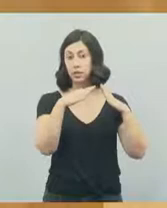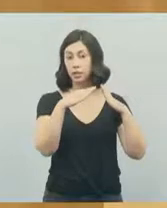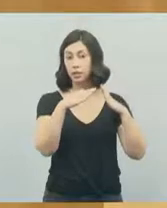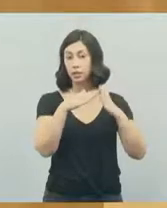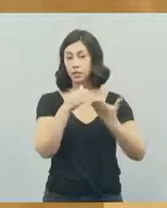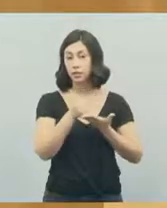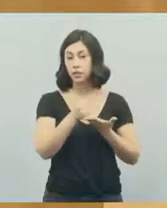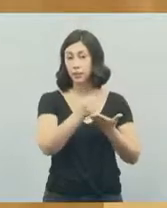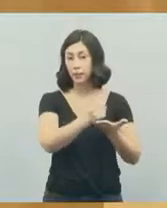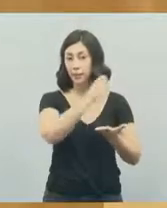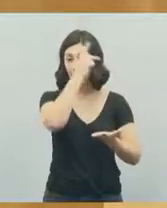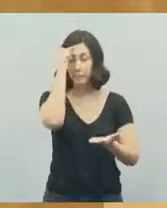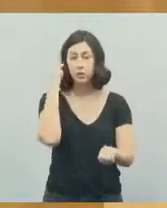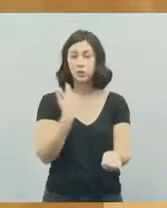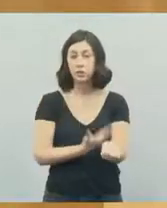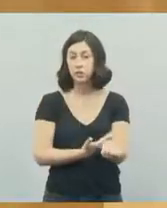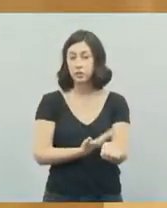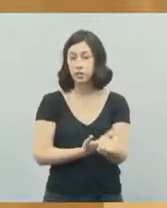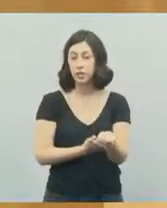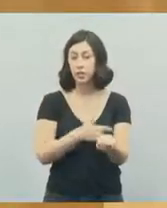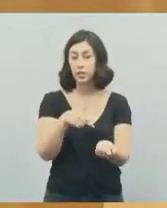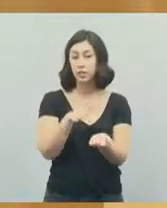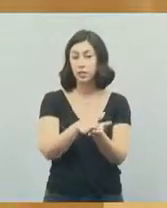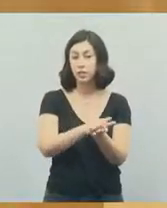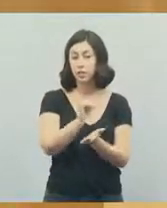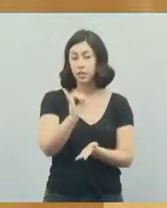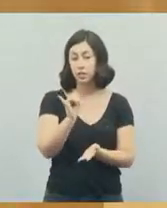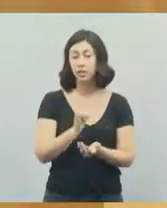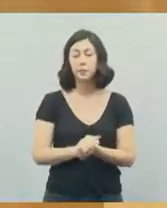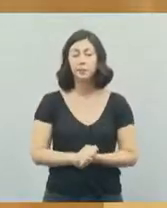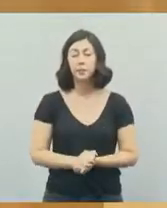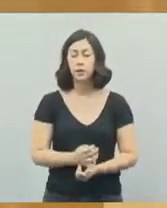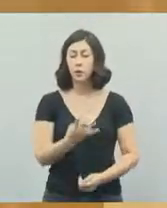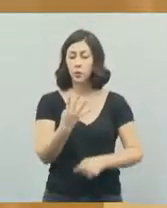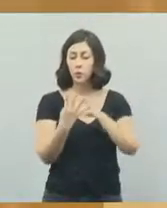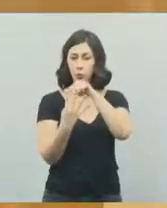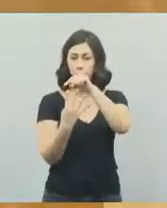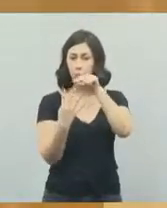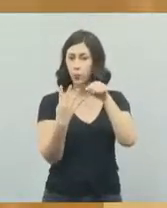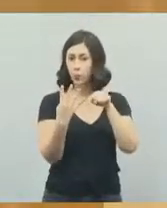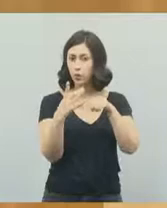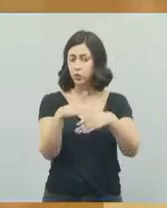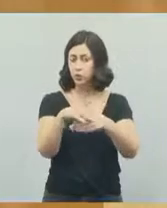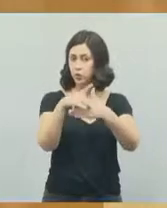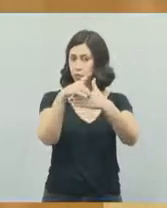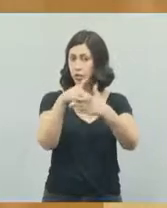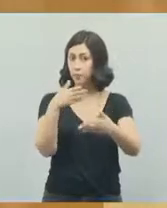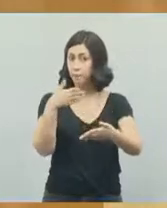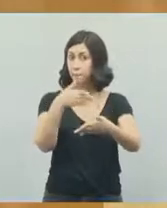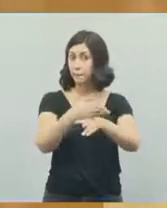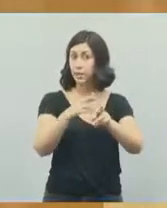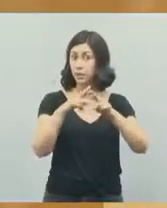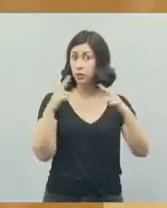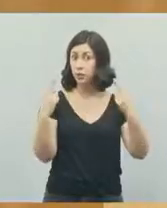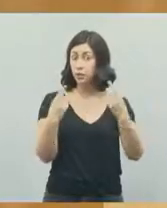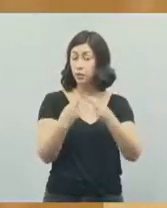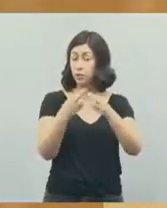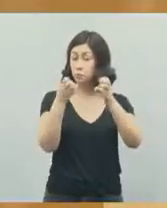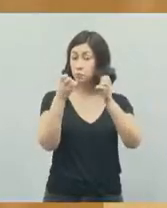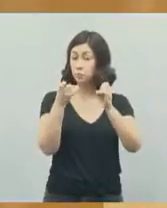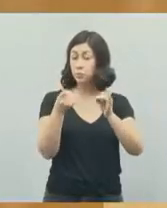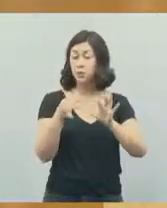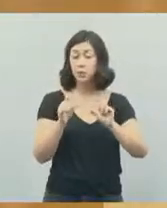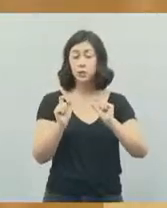Jacareí e quatro lideranças estiveram na sala de reunião falando a